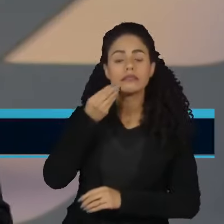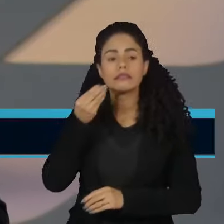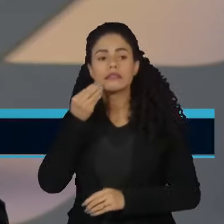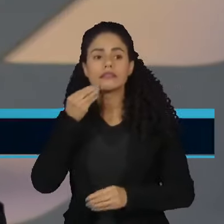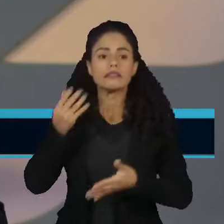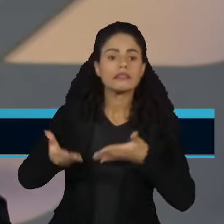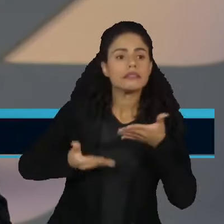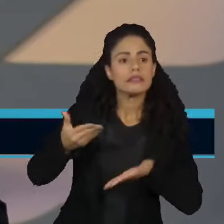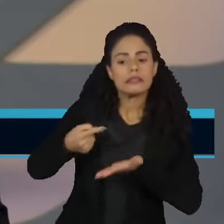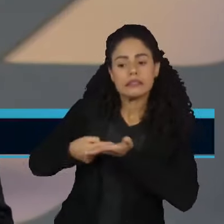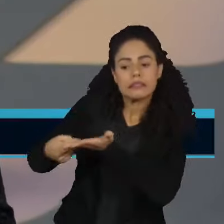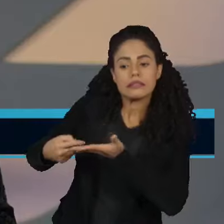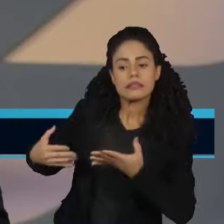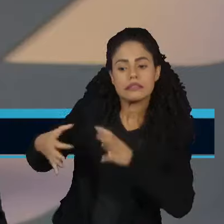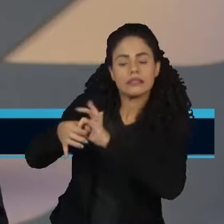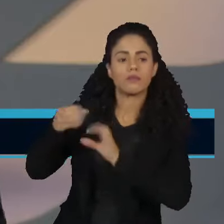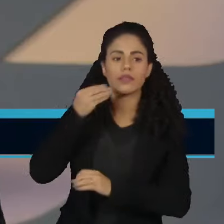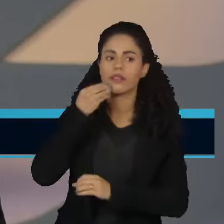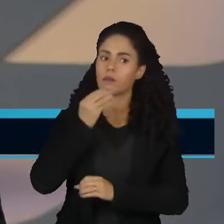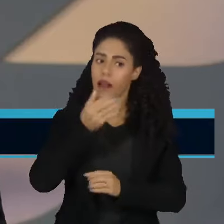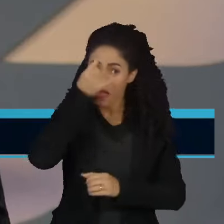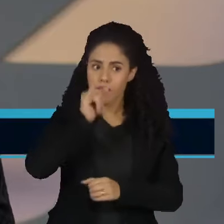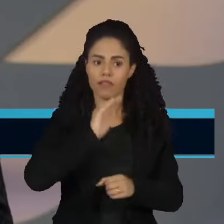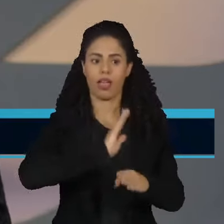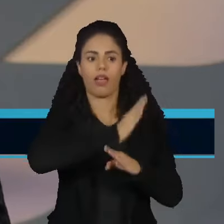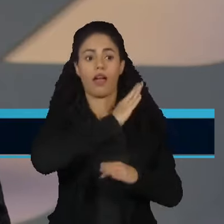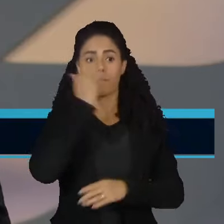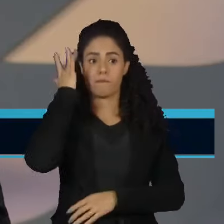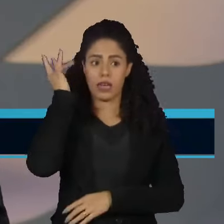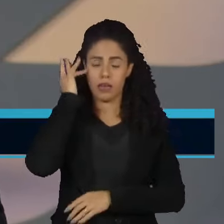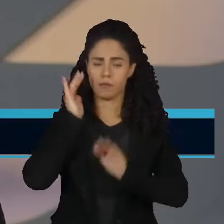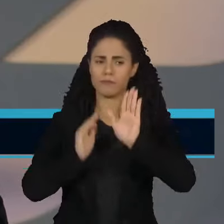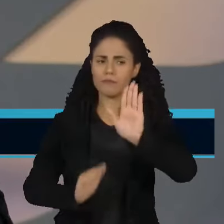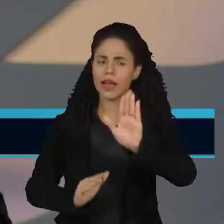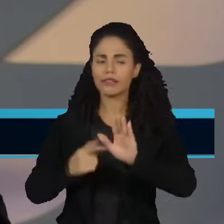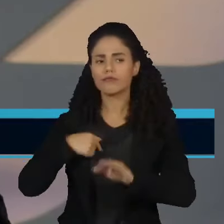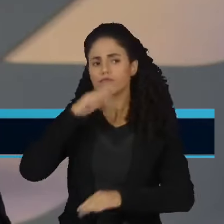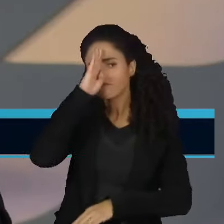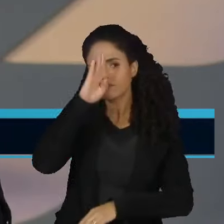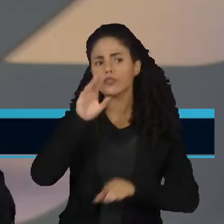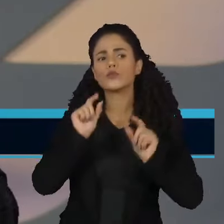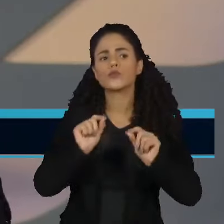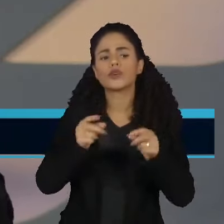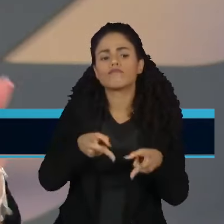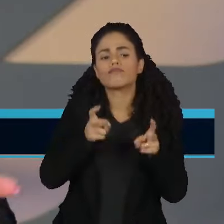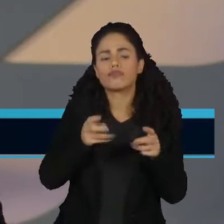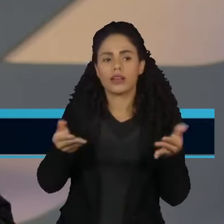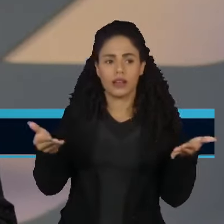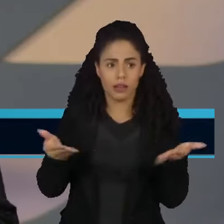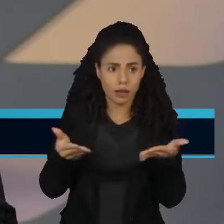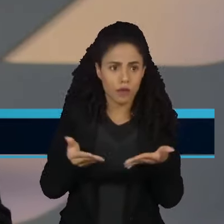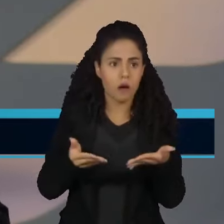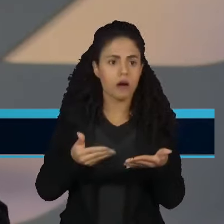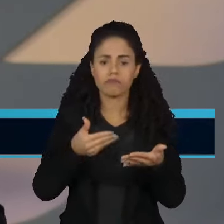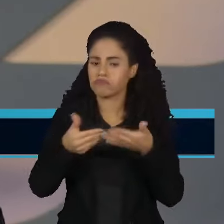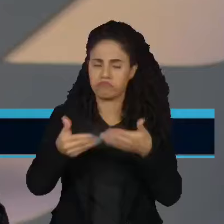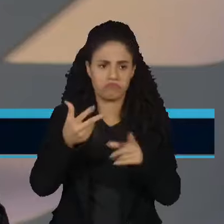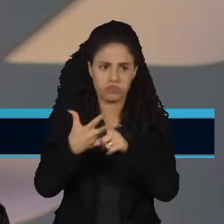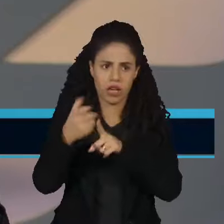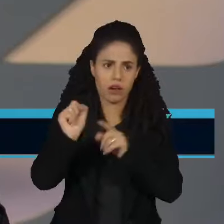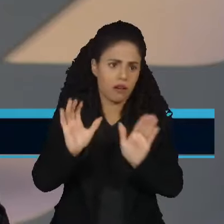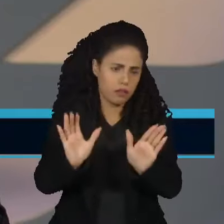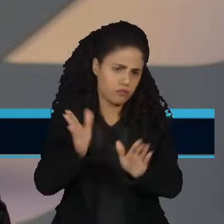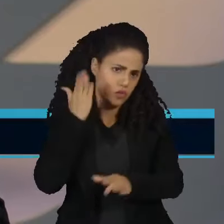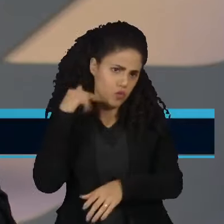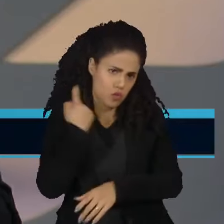mobilizar para que isso não se concretize amanhã. Acho que o ponto principal é perceber, e acho que independente de quem ganha, óbvio,